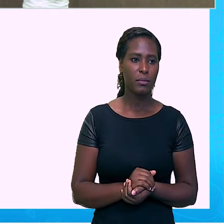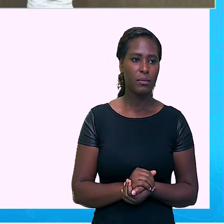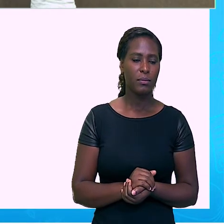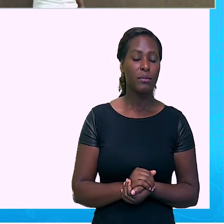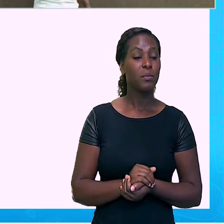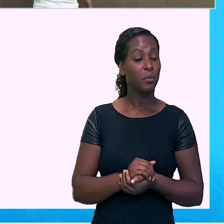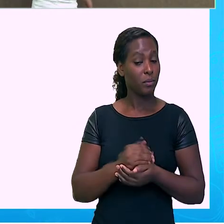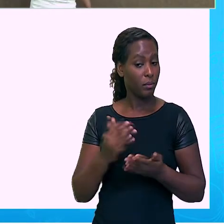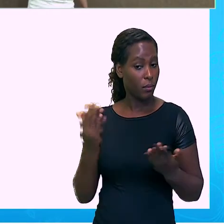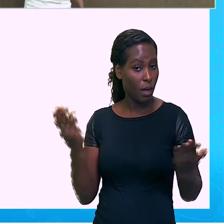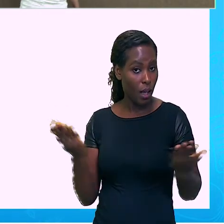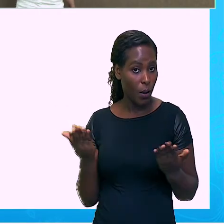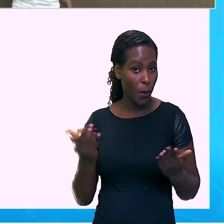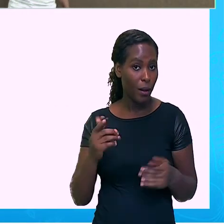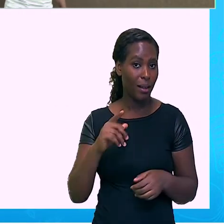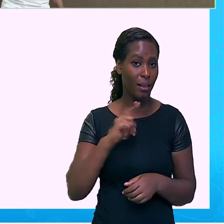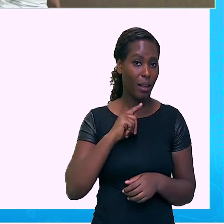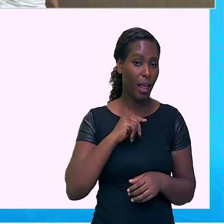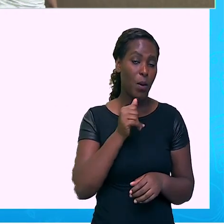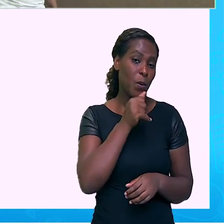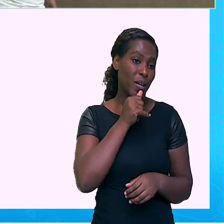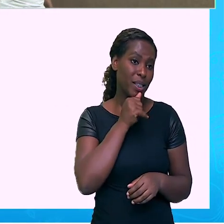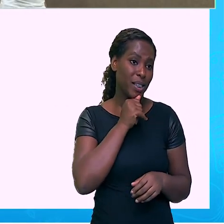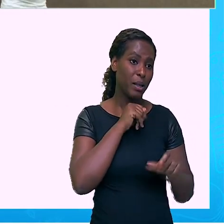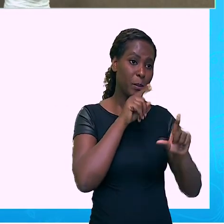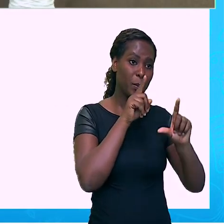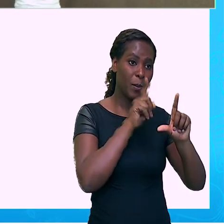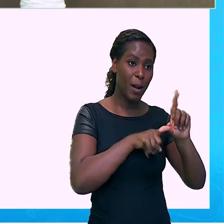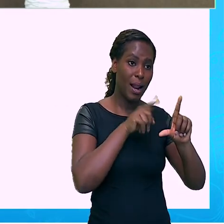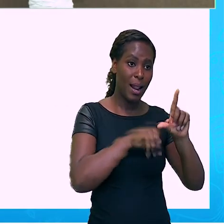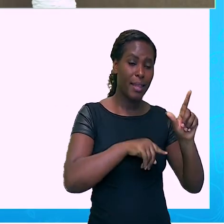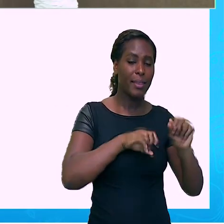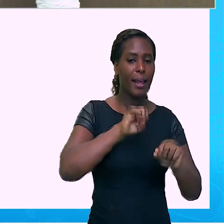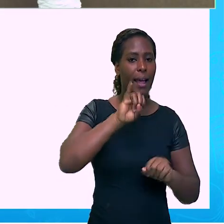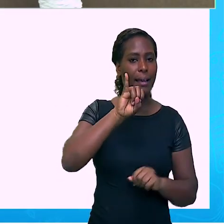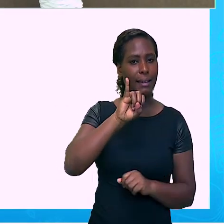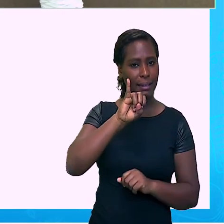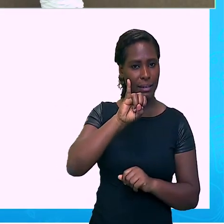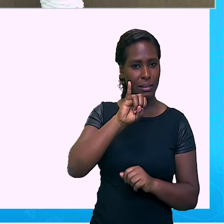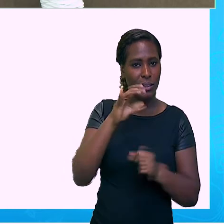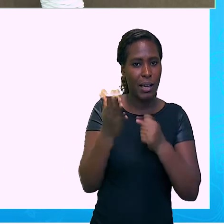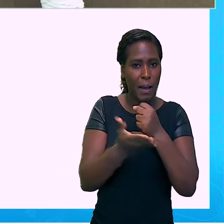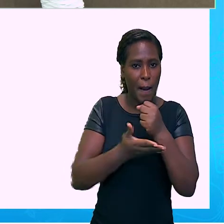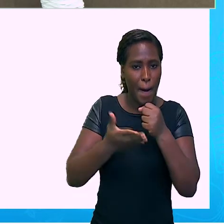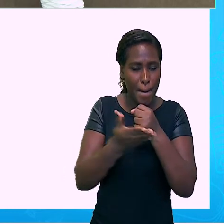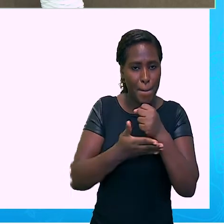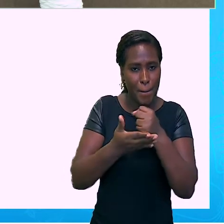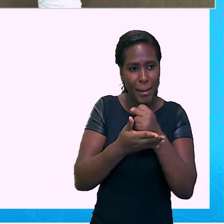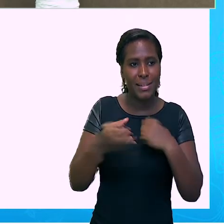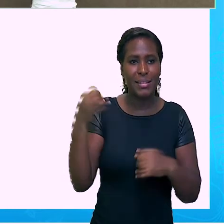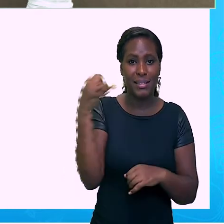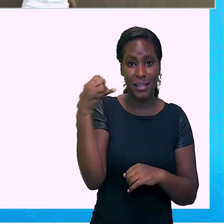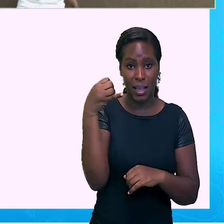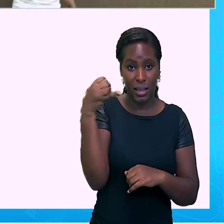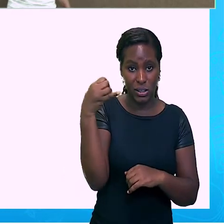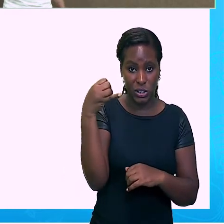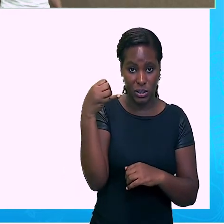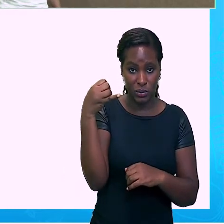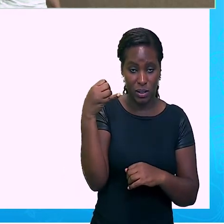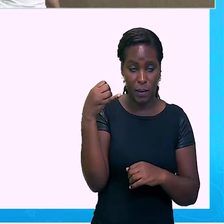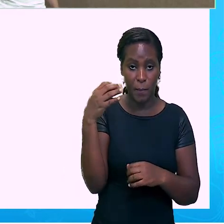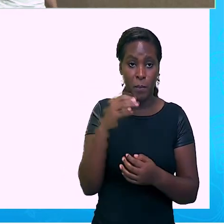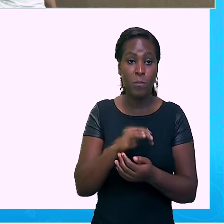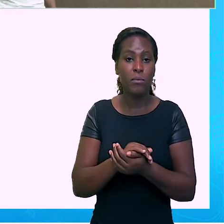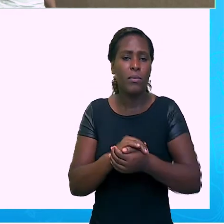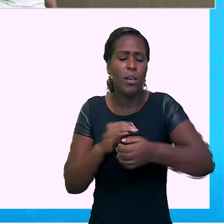Eu tenho um exemplo aqui agora. Base negativa. Meu expoente é par. Então eu sei